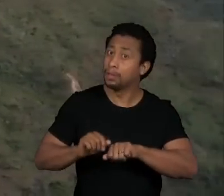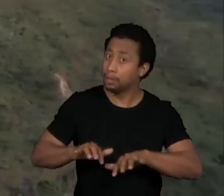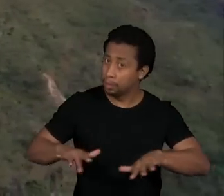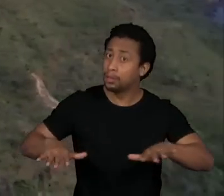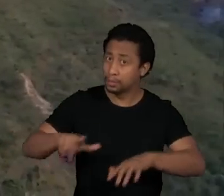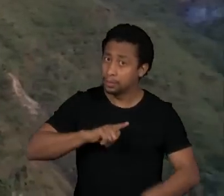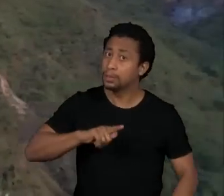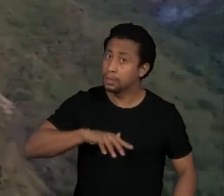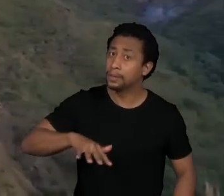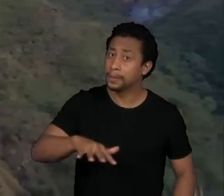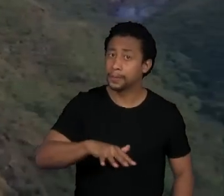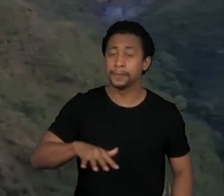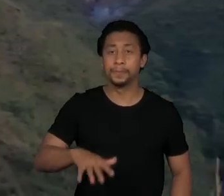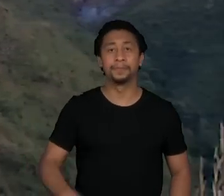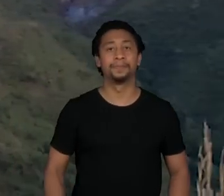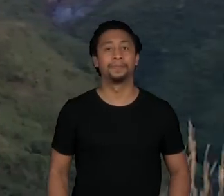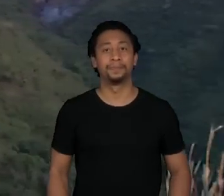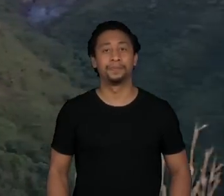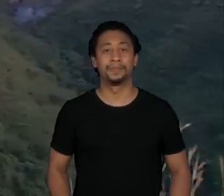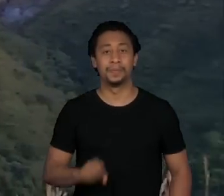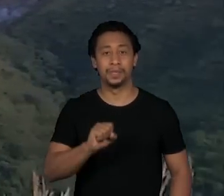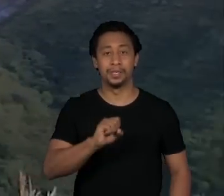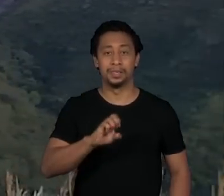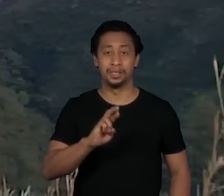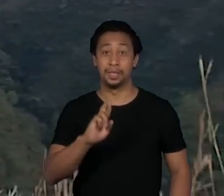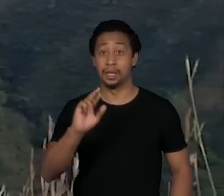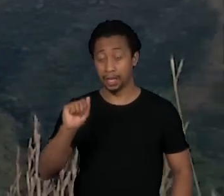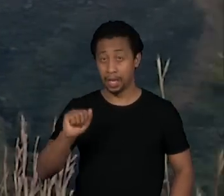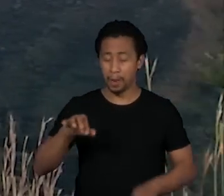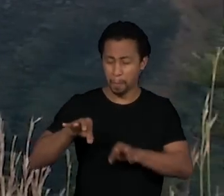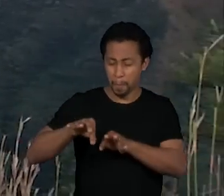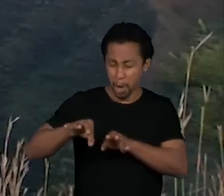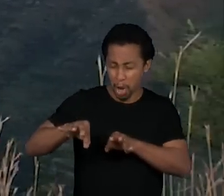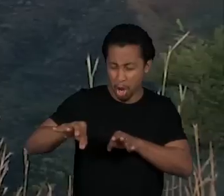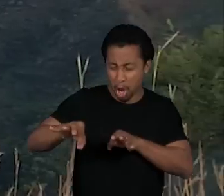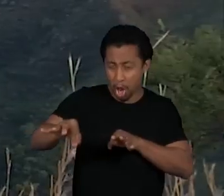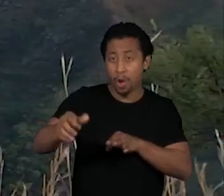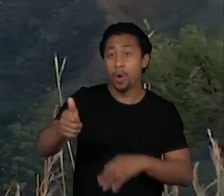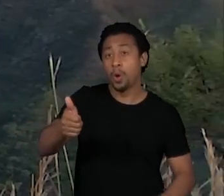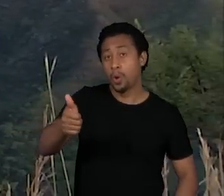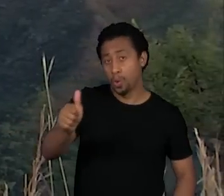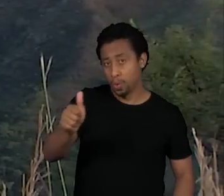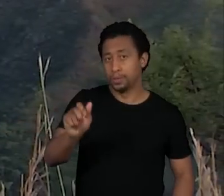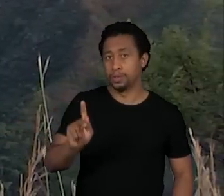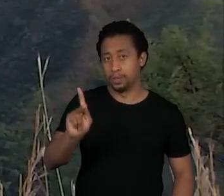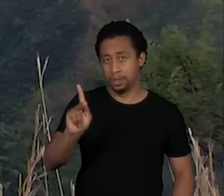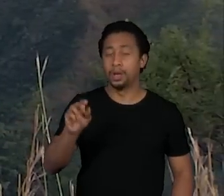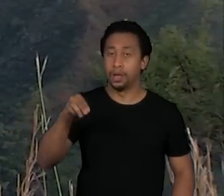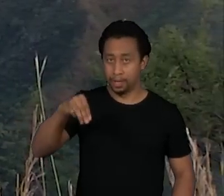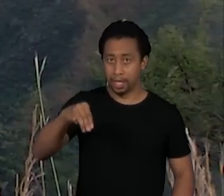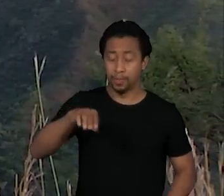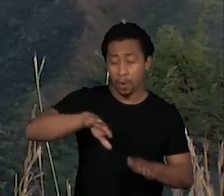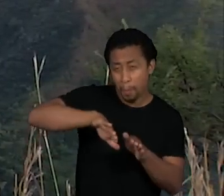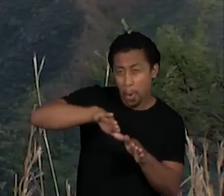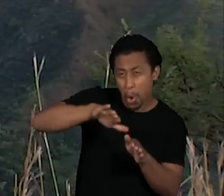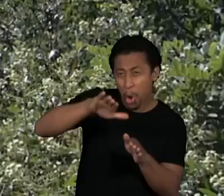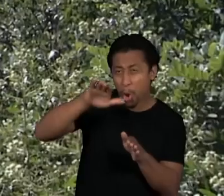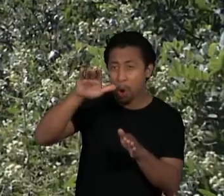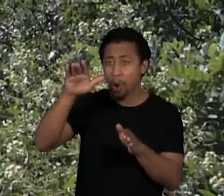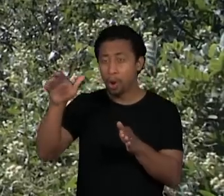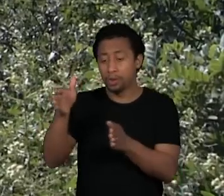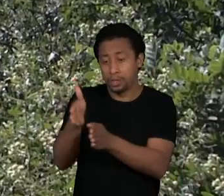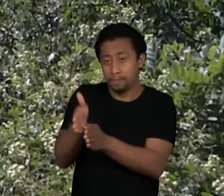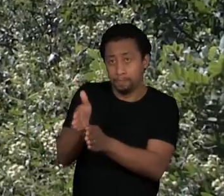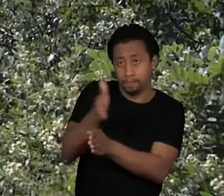A Serra do Curral se estende por 11 quilômetros. A Cumieira do Morro faz divisa com os municípios